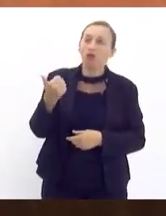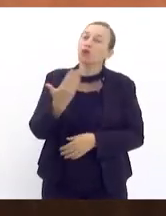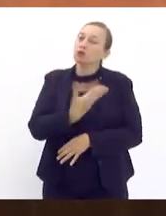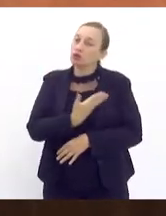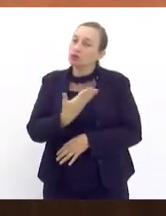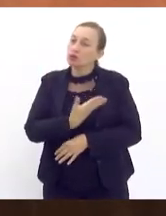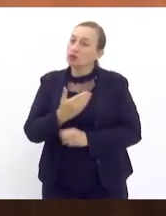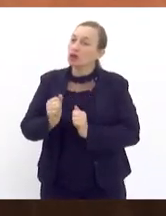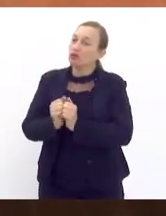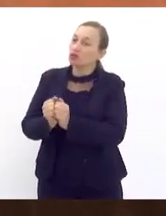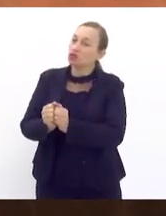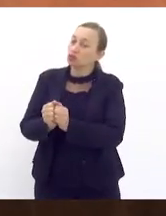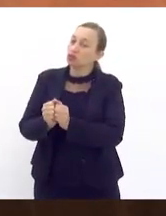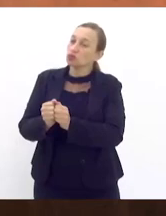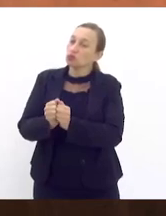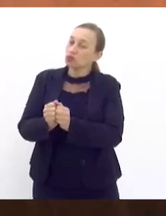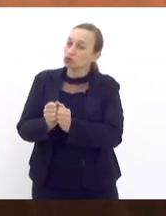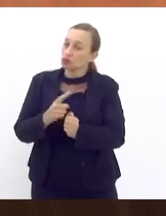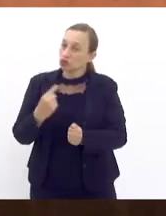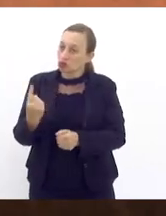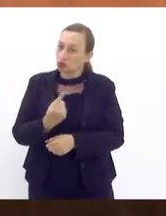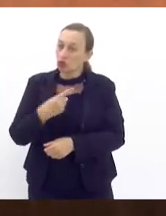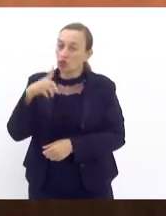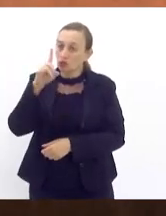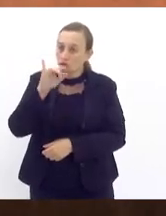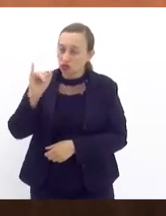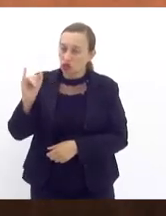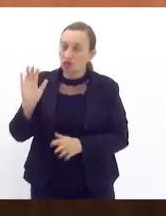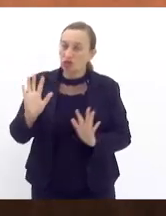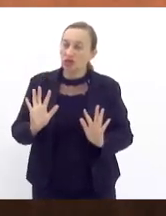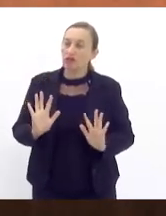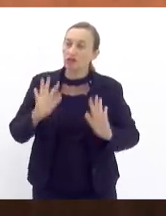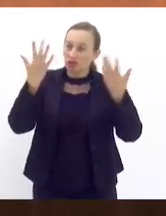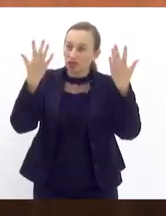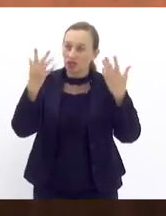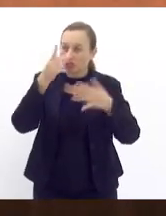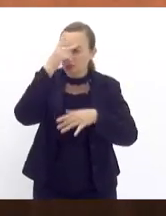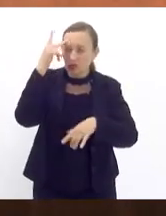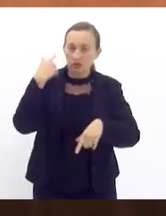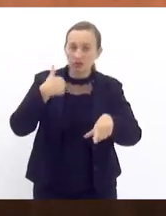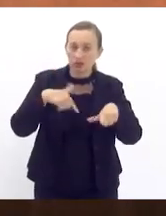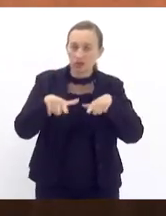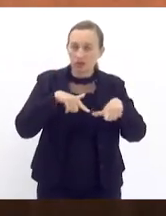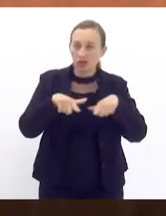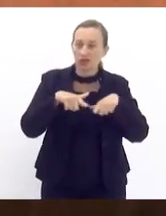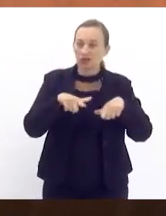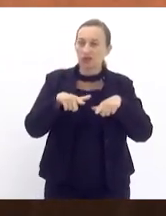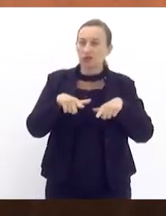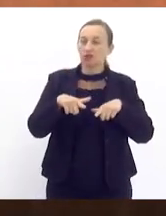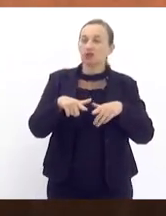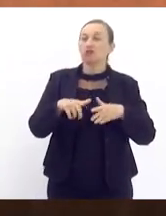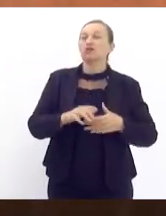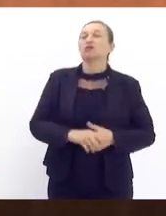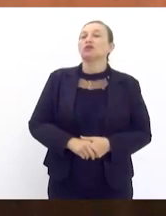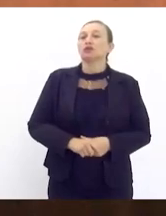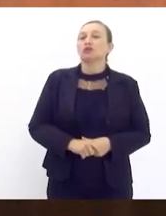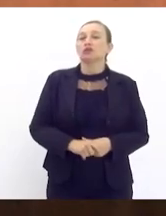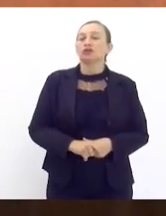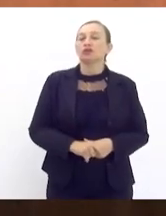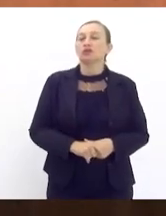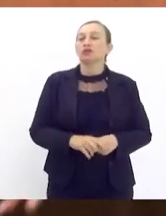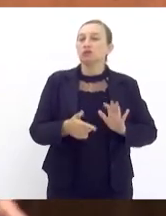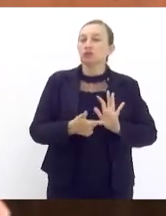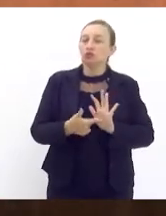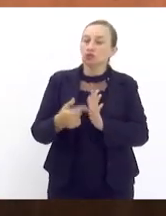que lá estavam conosco no dia da festa do trabalhador nos levou inclusive que já